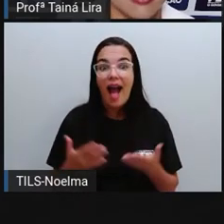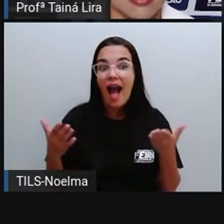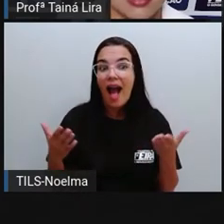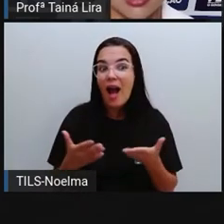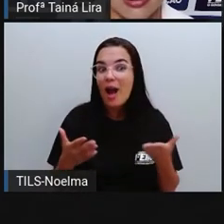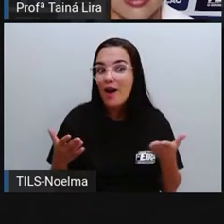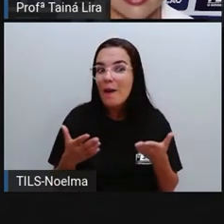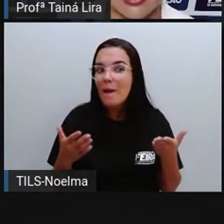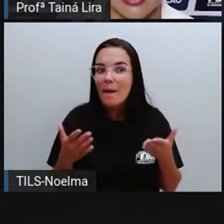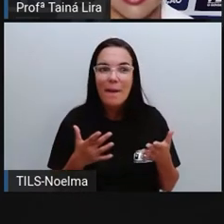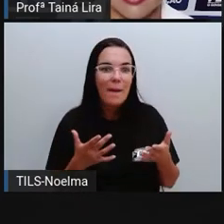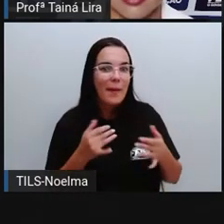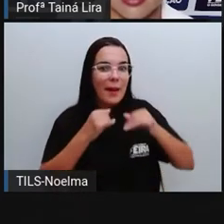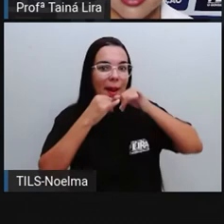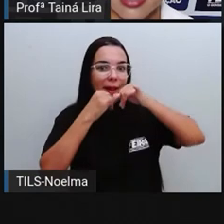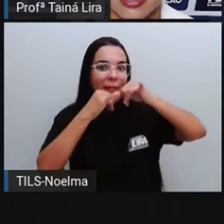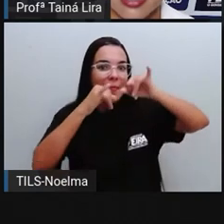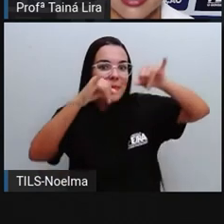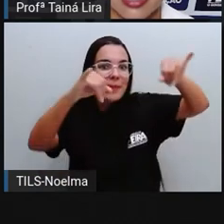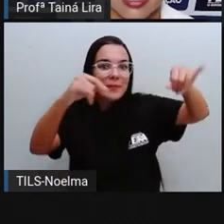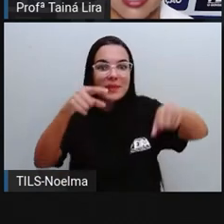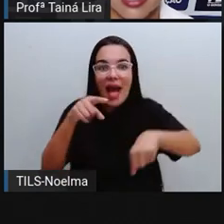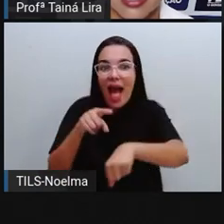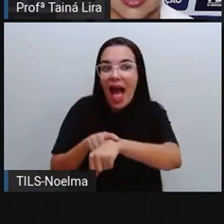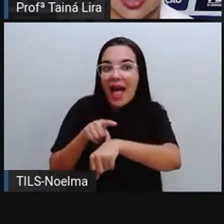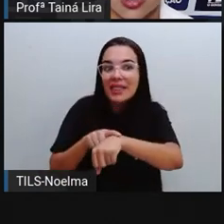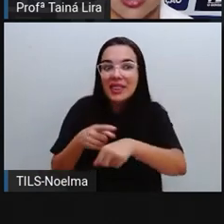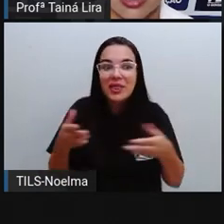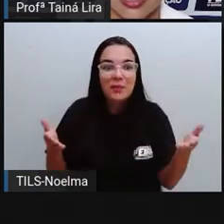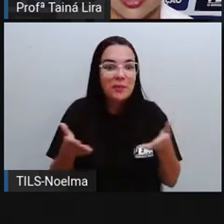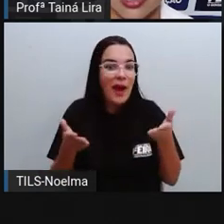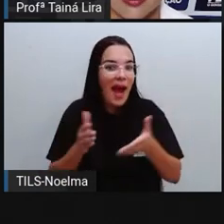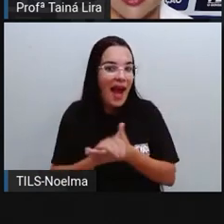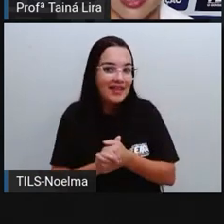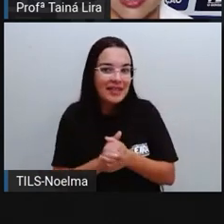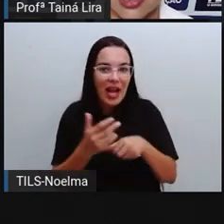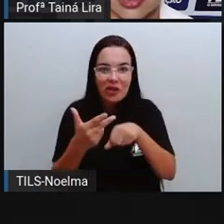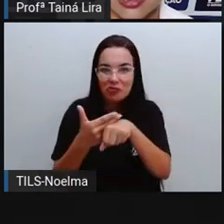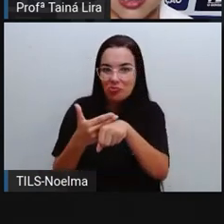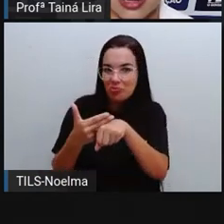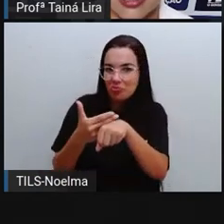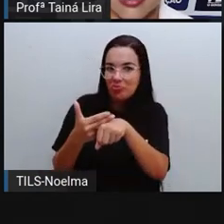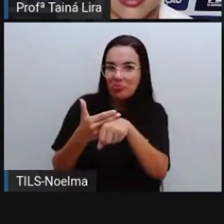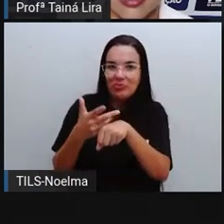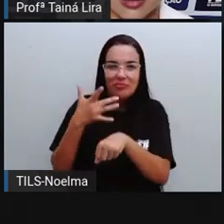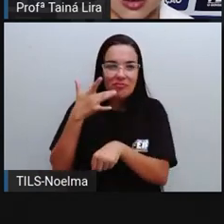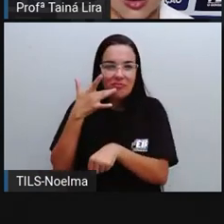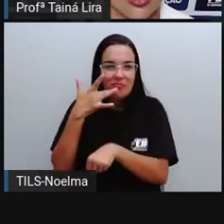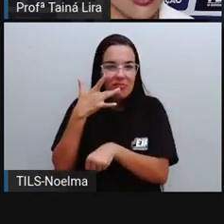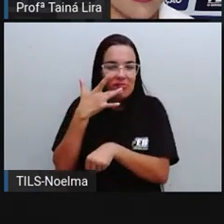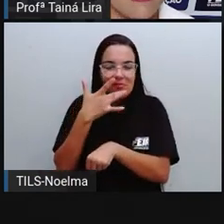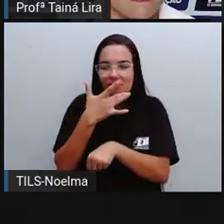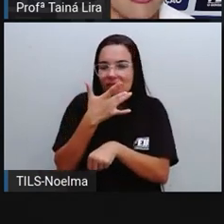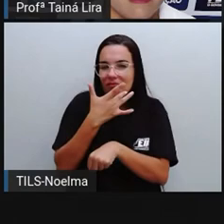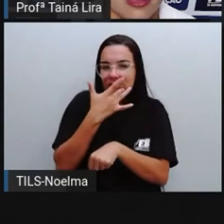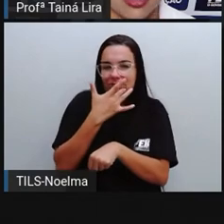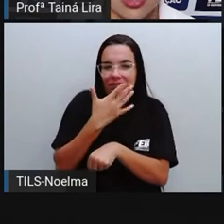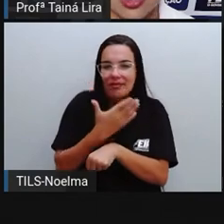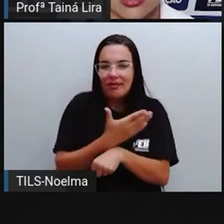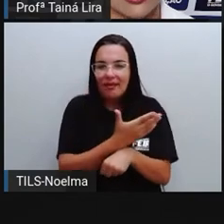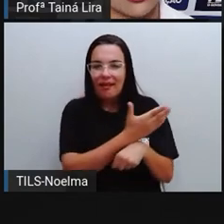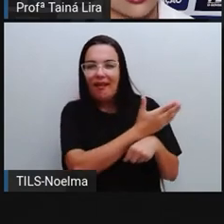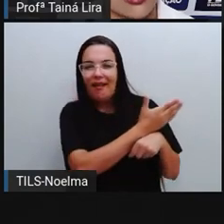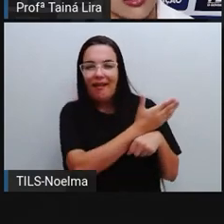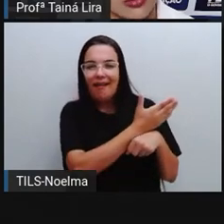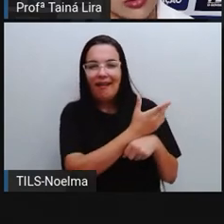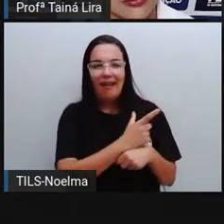também mais atuais. Olha esse aqui de chocolate da Brandy, tá? Ó, a